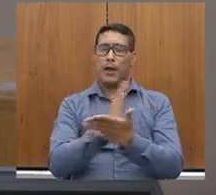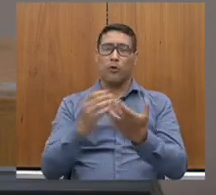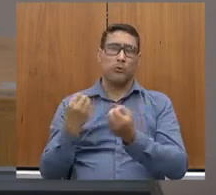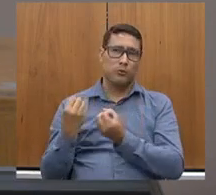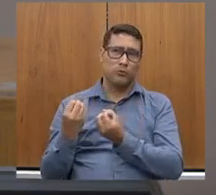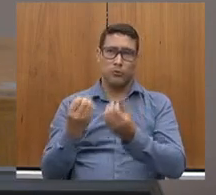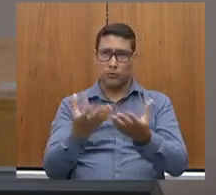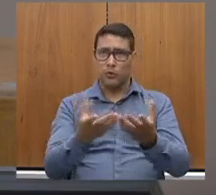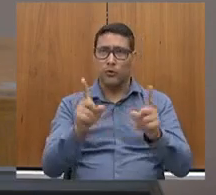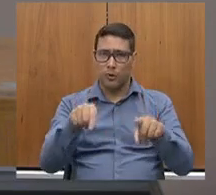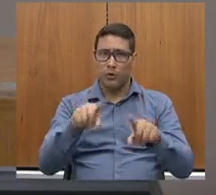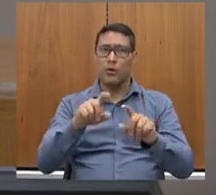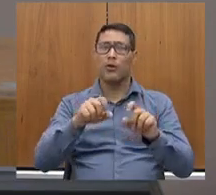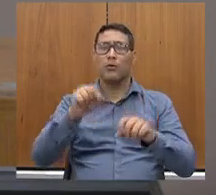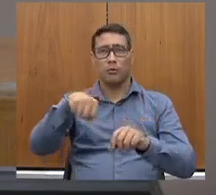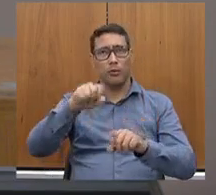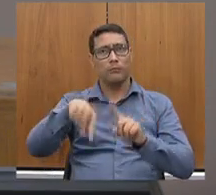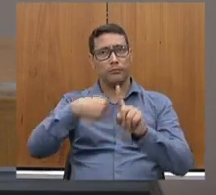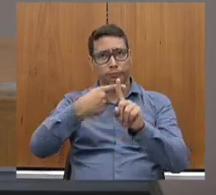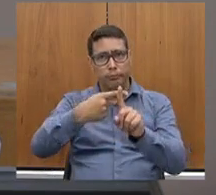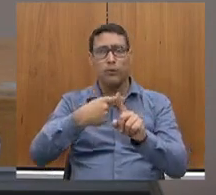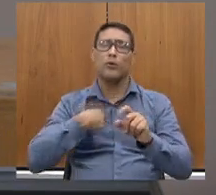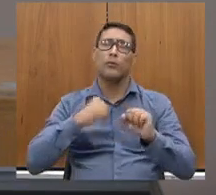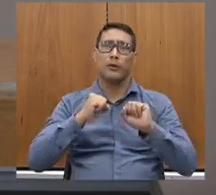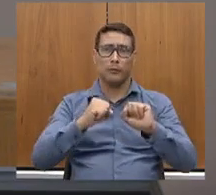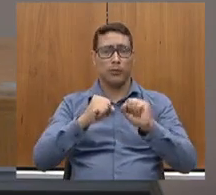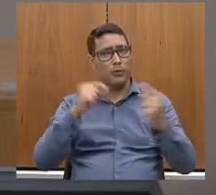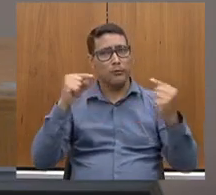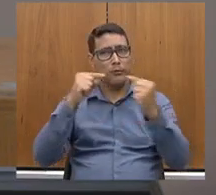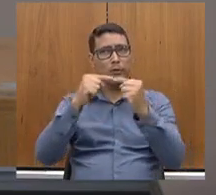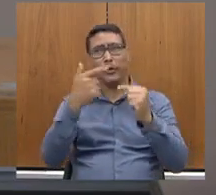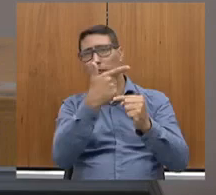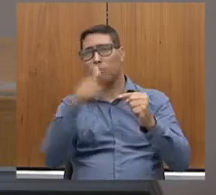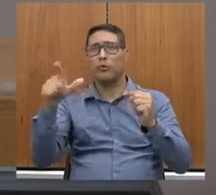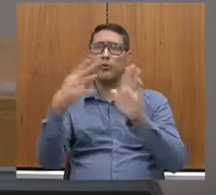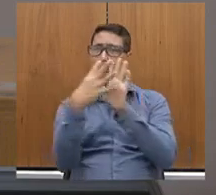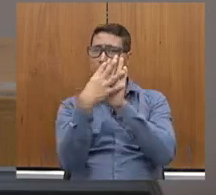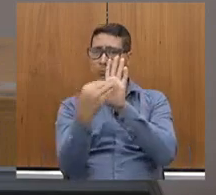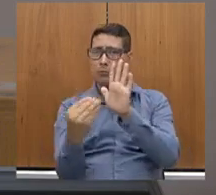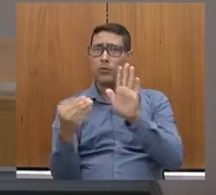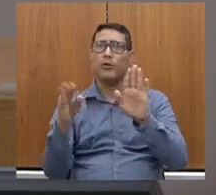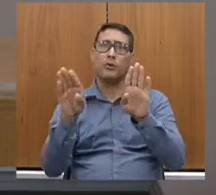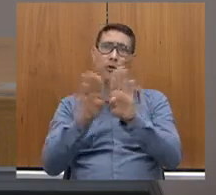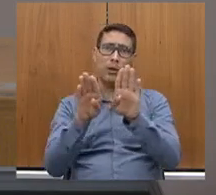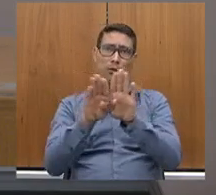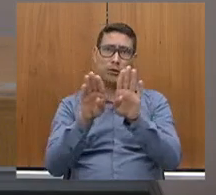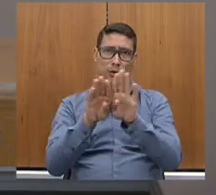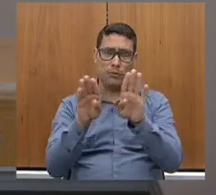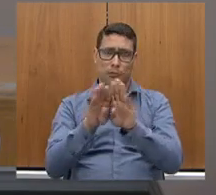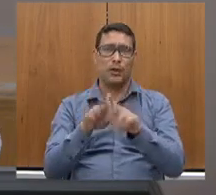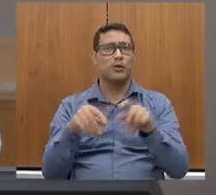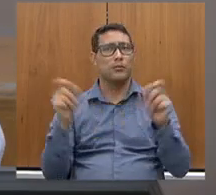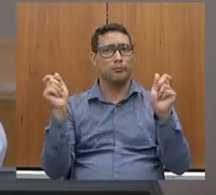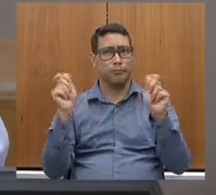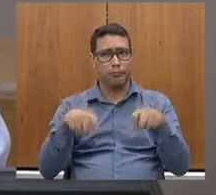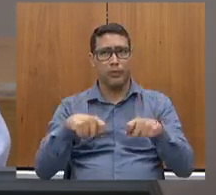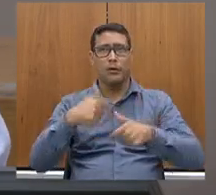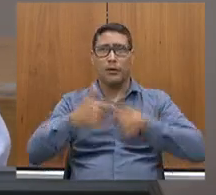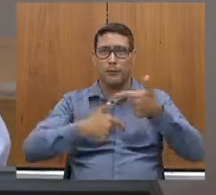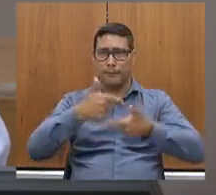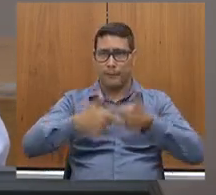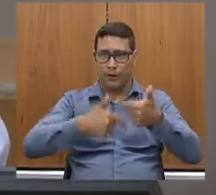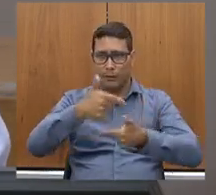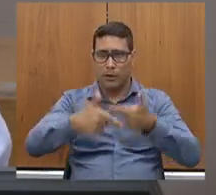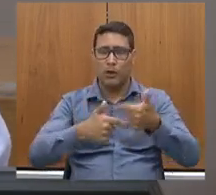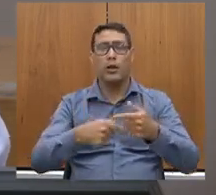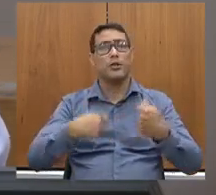positivas e podem conviver com outros modelos de forma de prestação de serviços. Então, acho que temos que